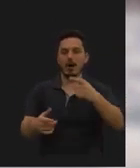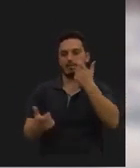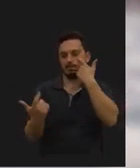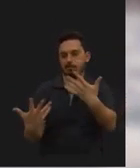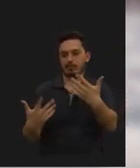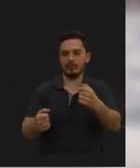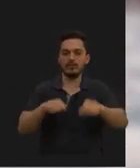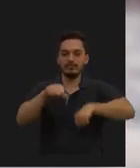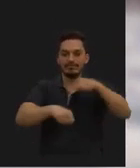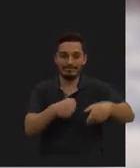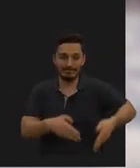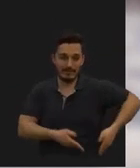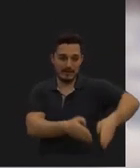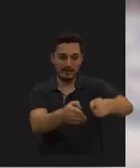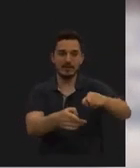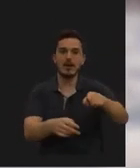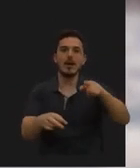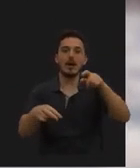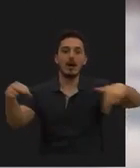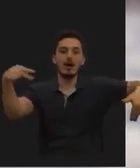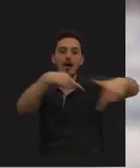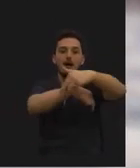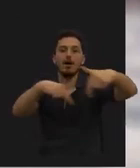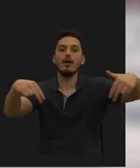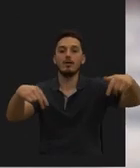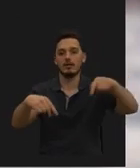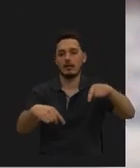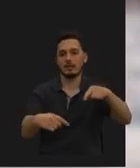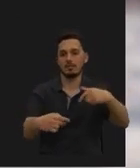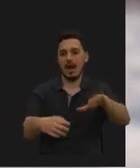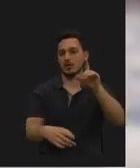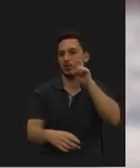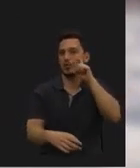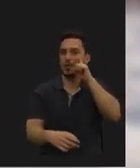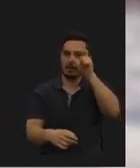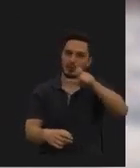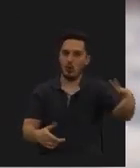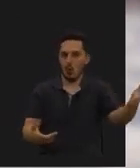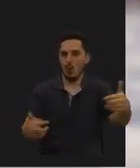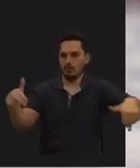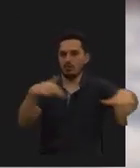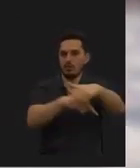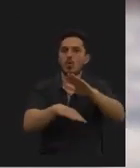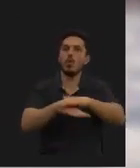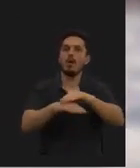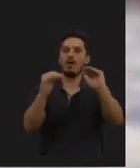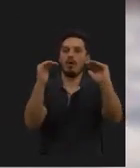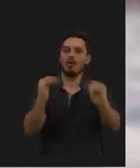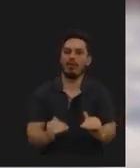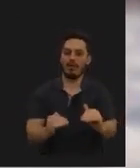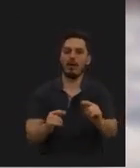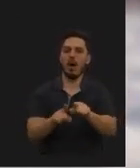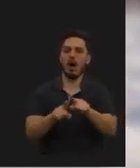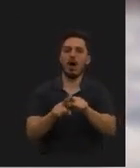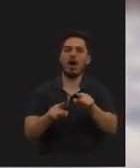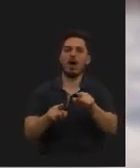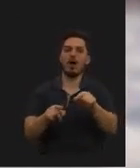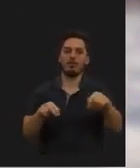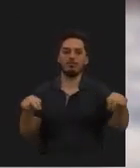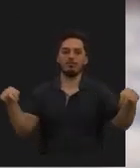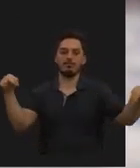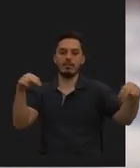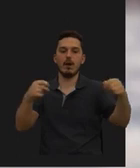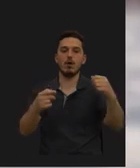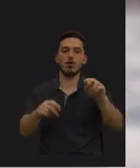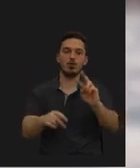ciclovia os atravessamentos informais se tornaram mais seguros para os peões pela redução da distância de atravessamento devido à